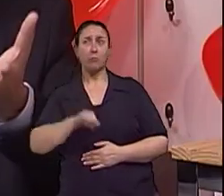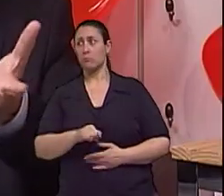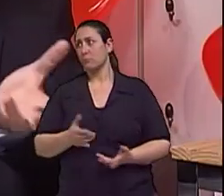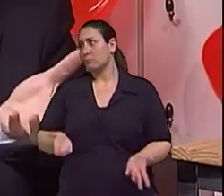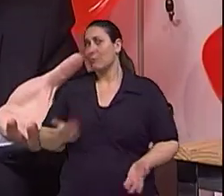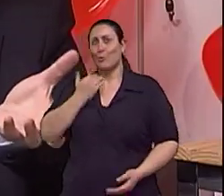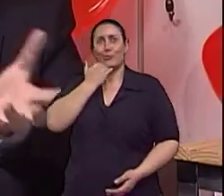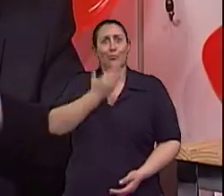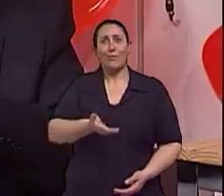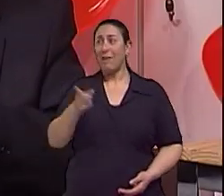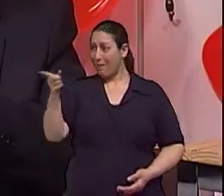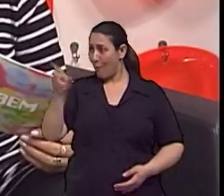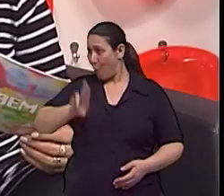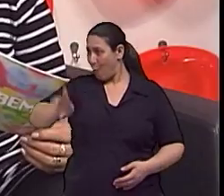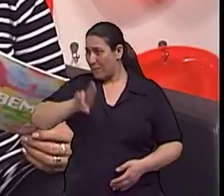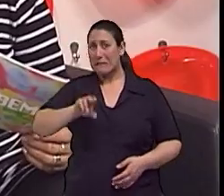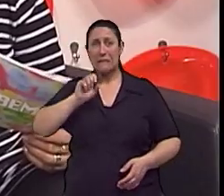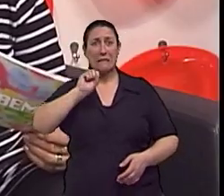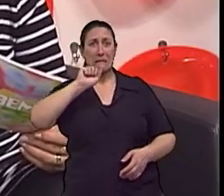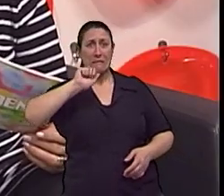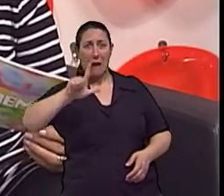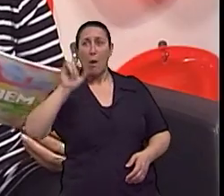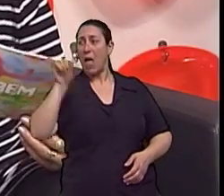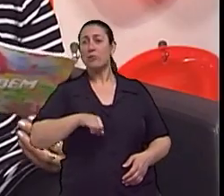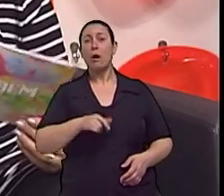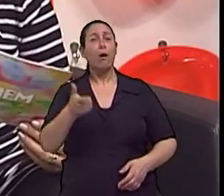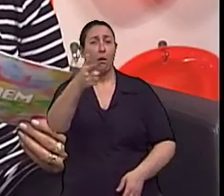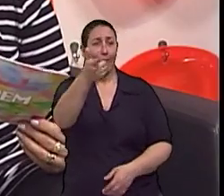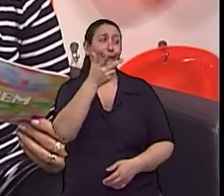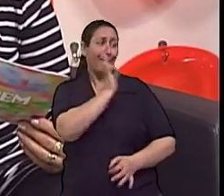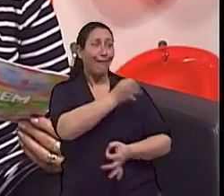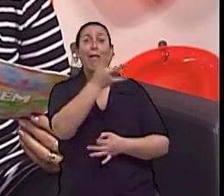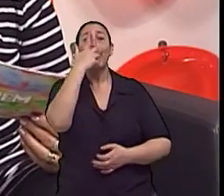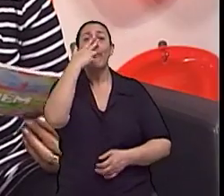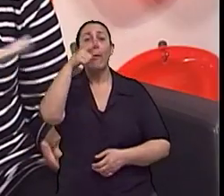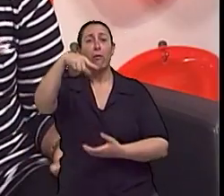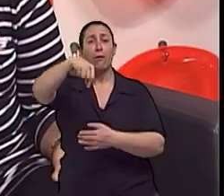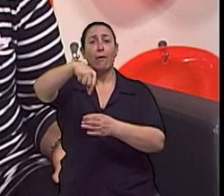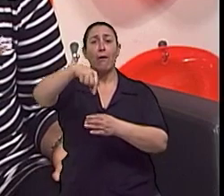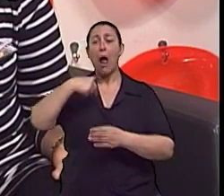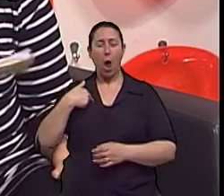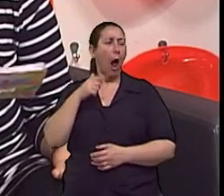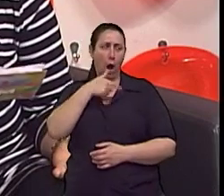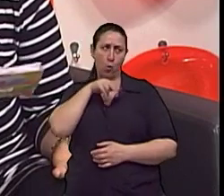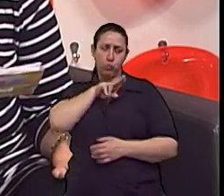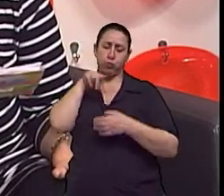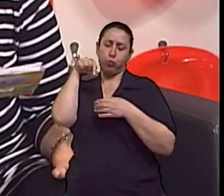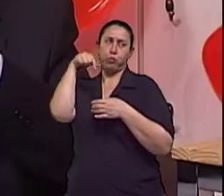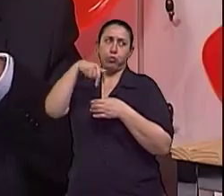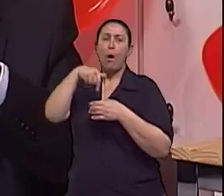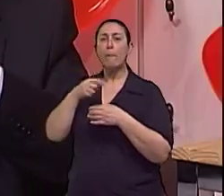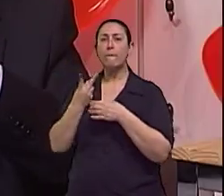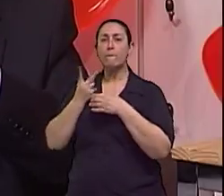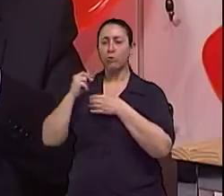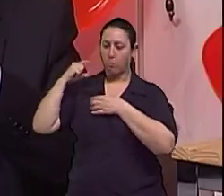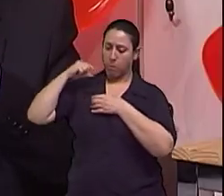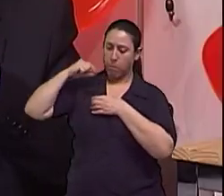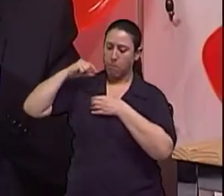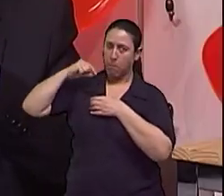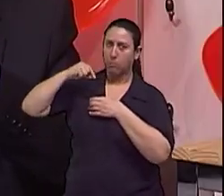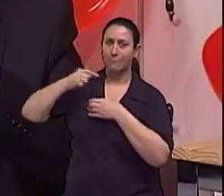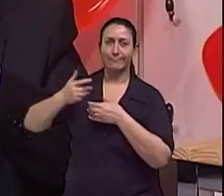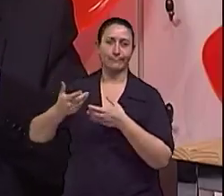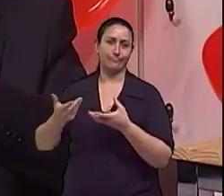sal light ou Sim, é que nem gotinha para não usar açúcar, mas usa 20 gotinhas numa chique de cafezinho. E então, assim,